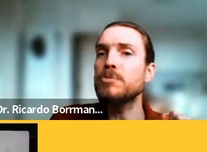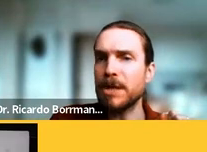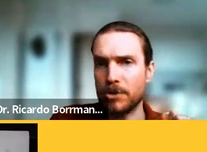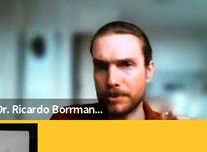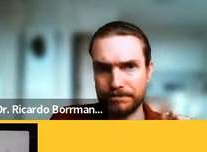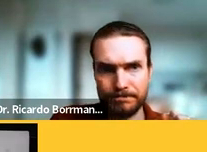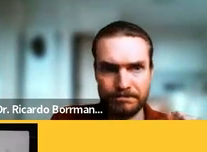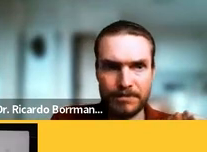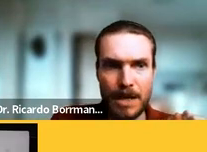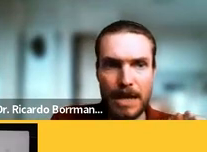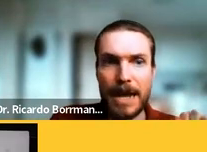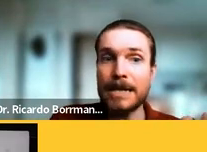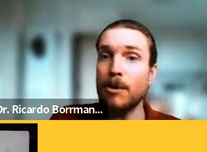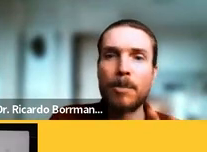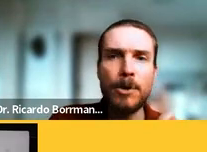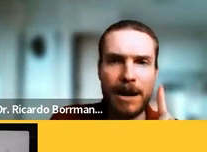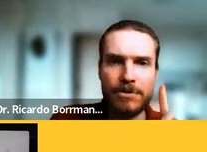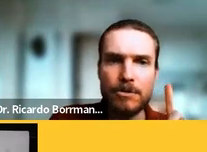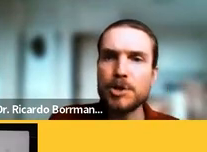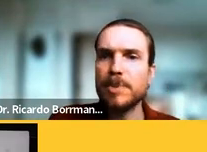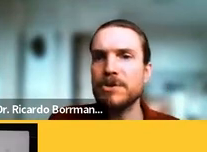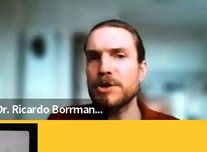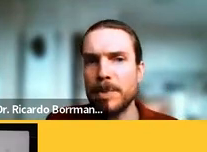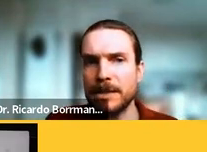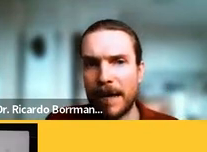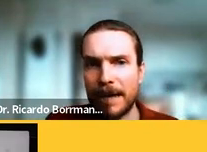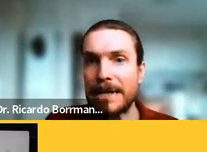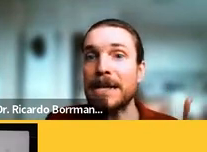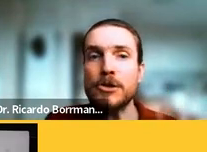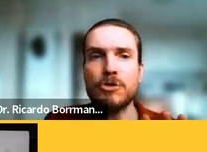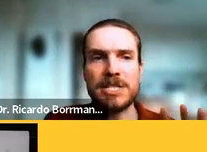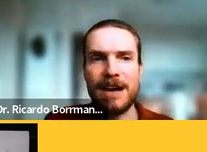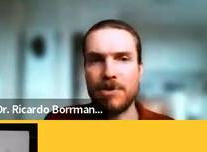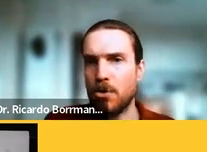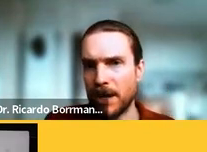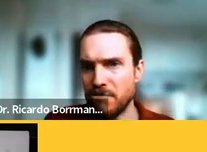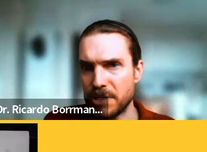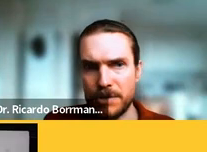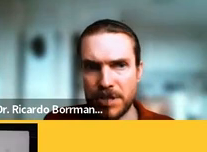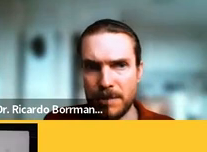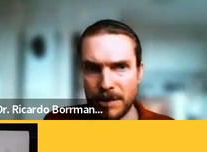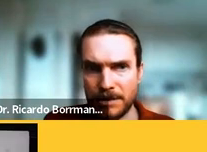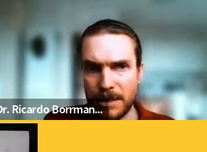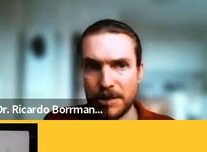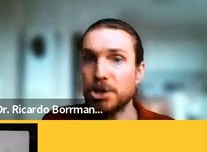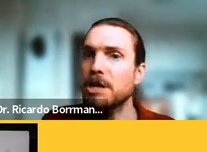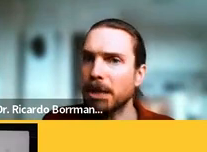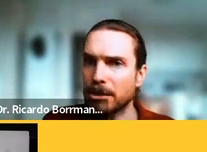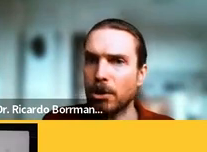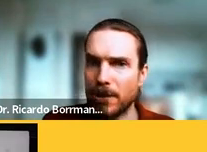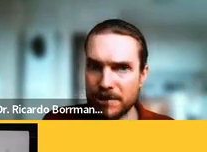de nível superior ele não apoiava o expansionismo militar nem endossava qualquer visão antissemita